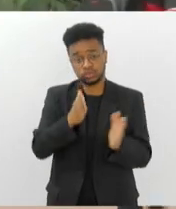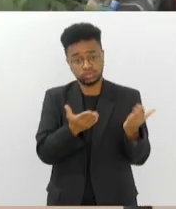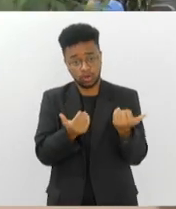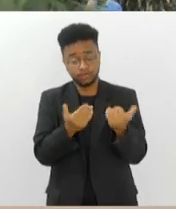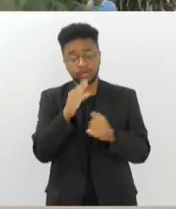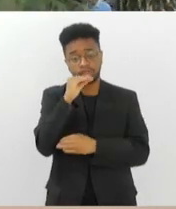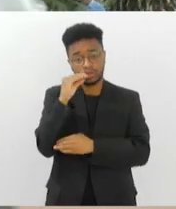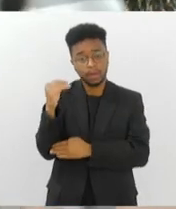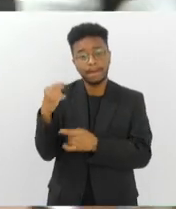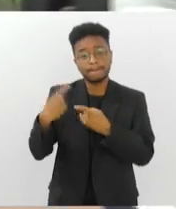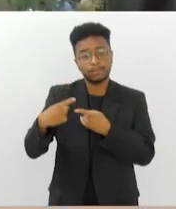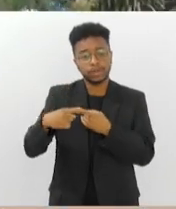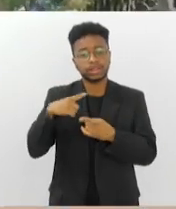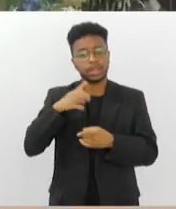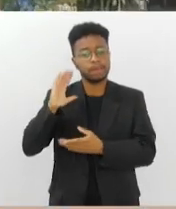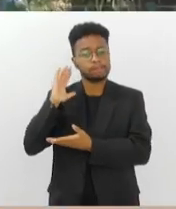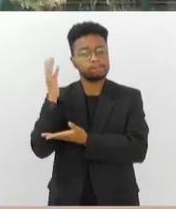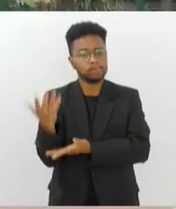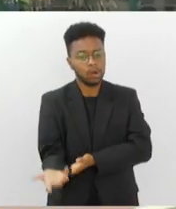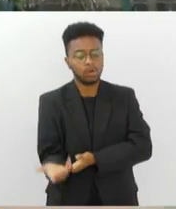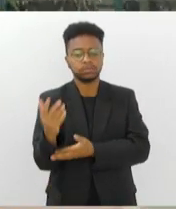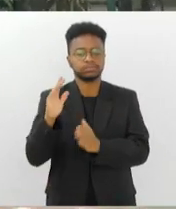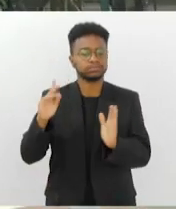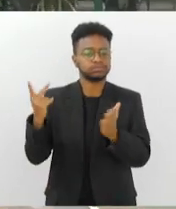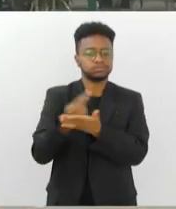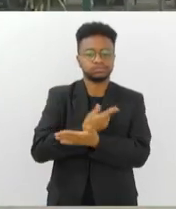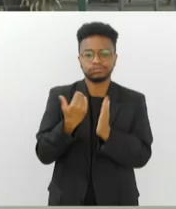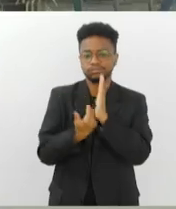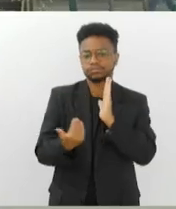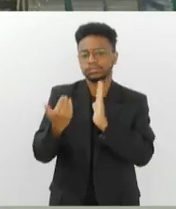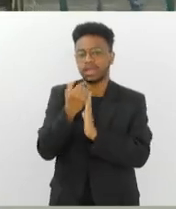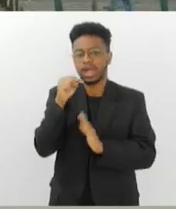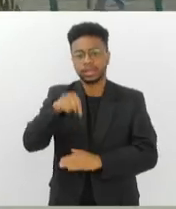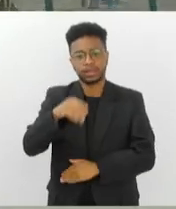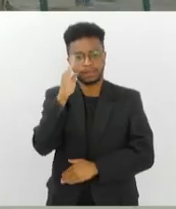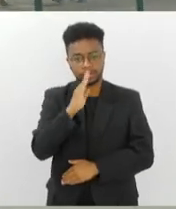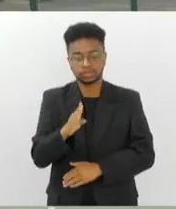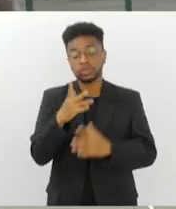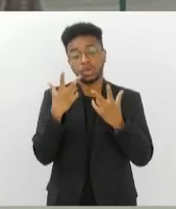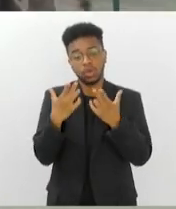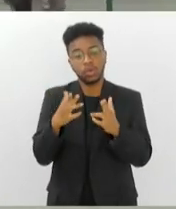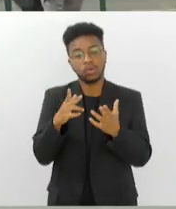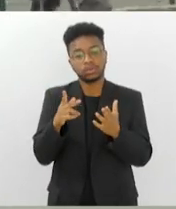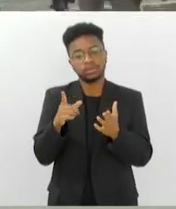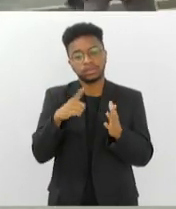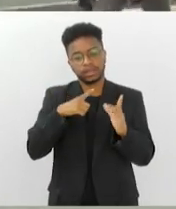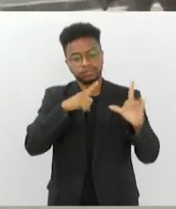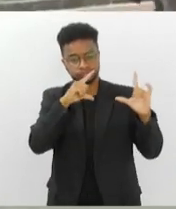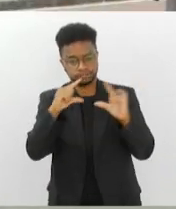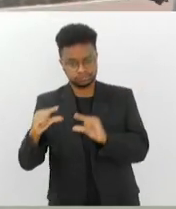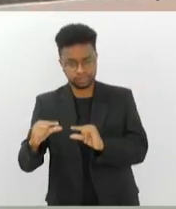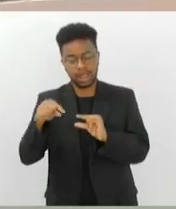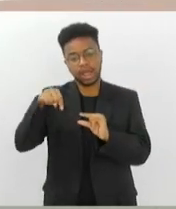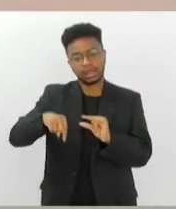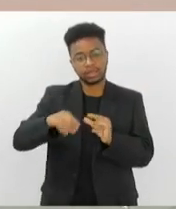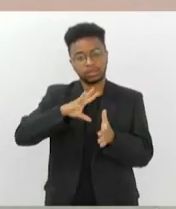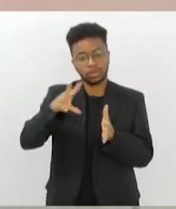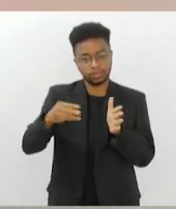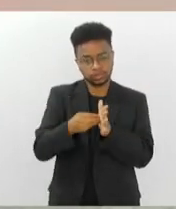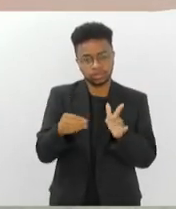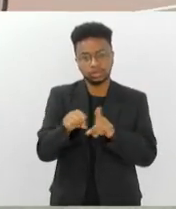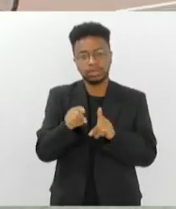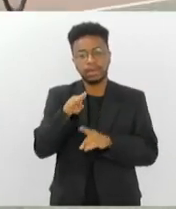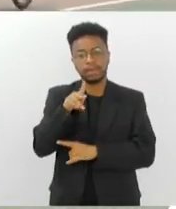que os índices de desmatamento são alarmantes no nosso país, mesmo com uma queda nos últimos anos, principalmente na Amazônia e no Pantanal.